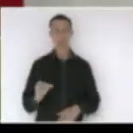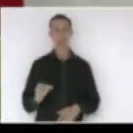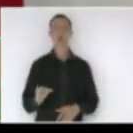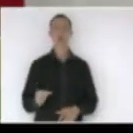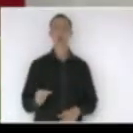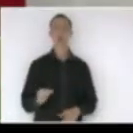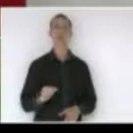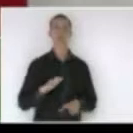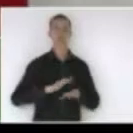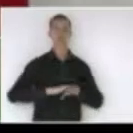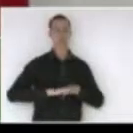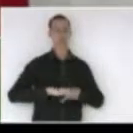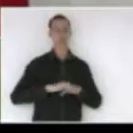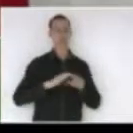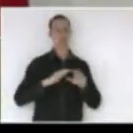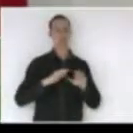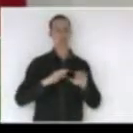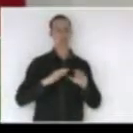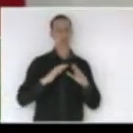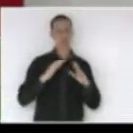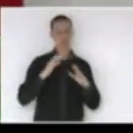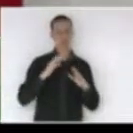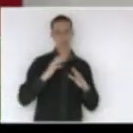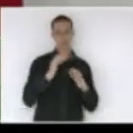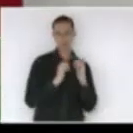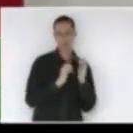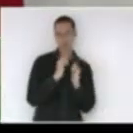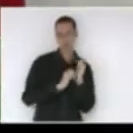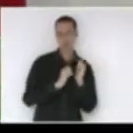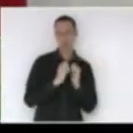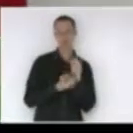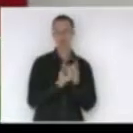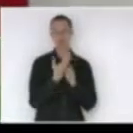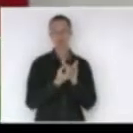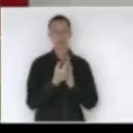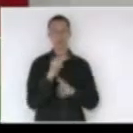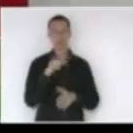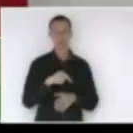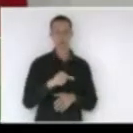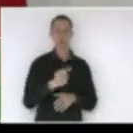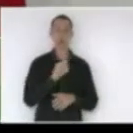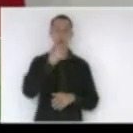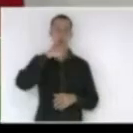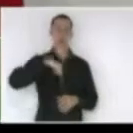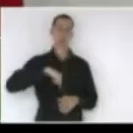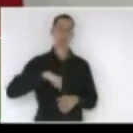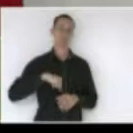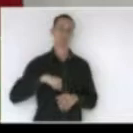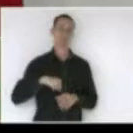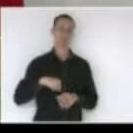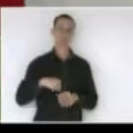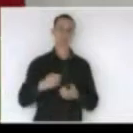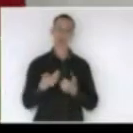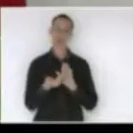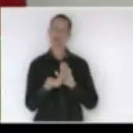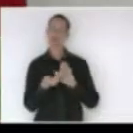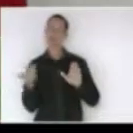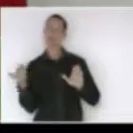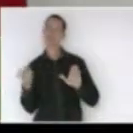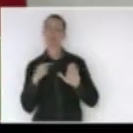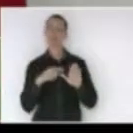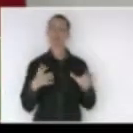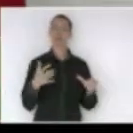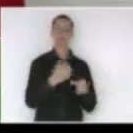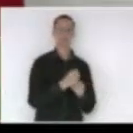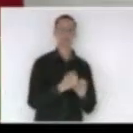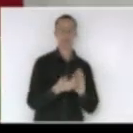propriedades e que ele não entra neste percentual da contagem